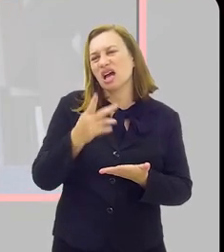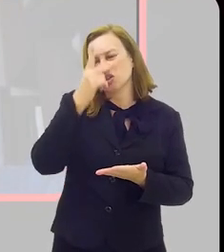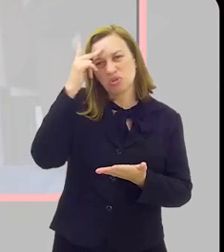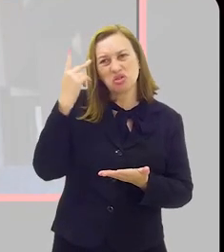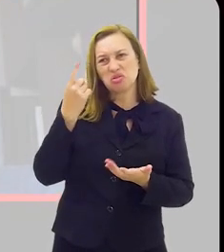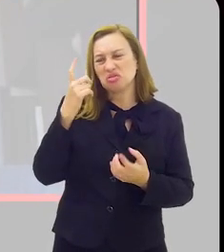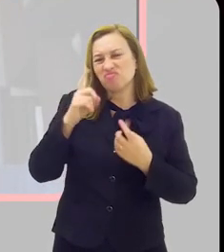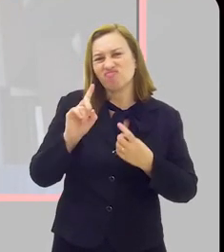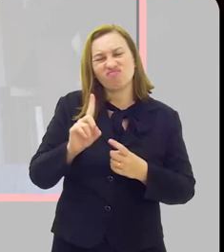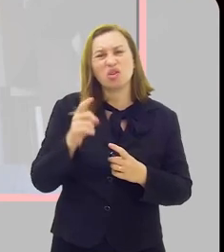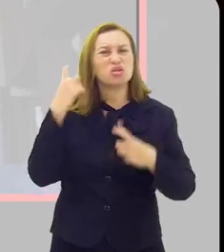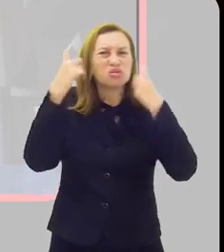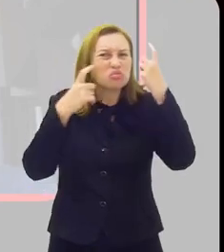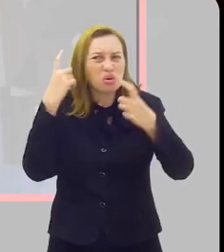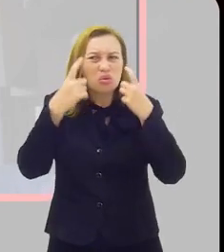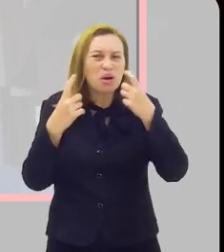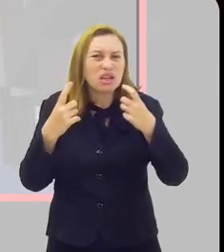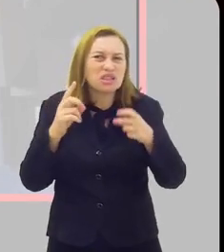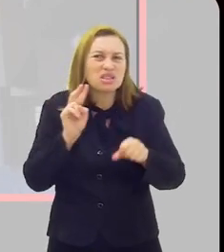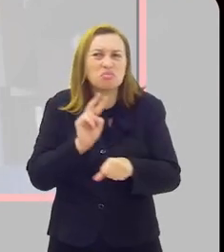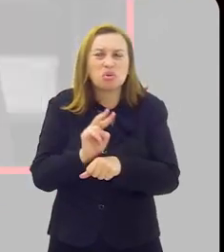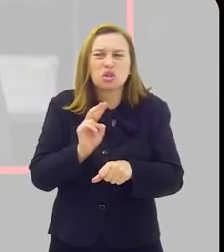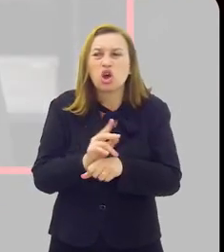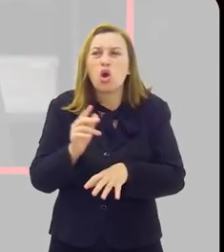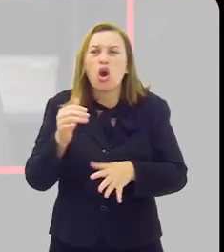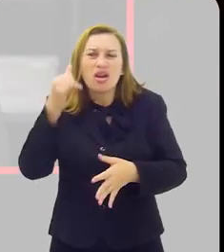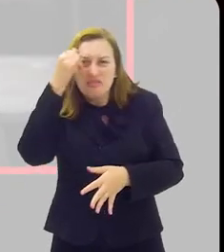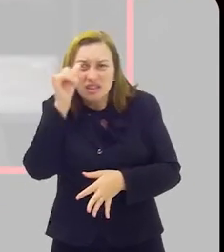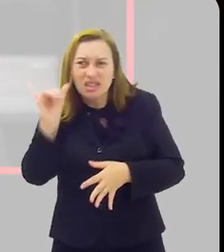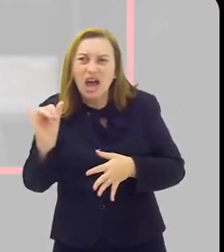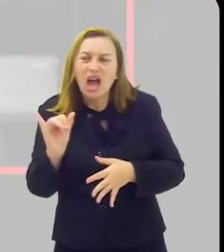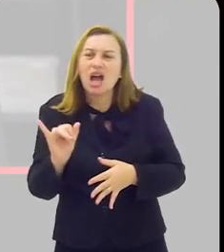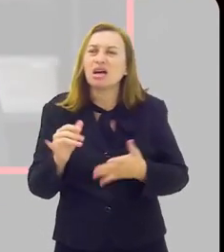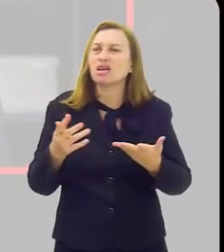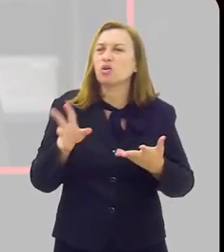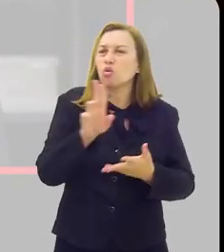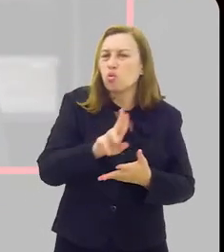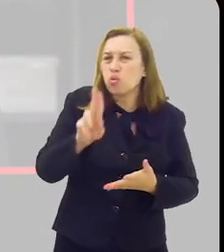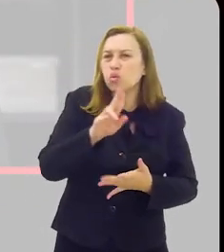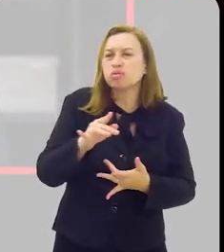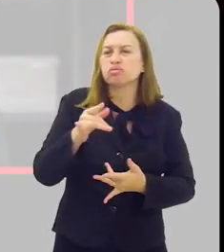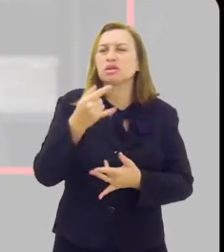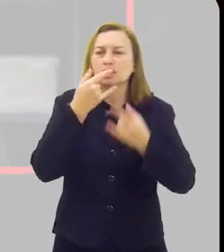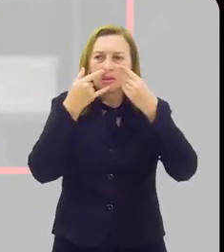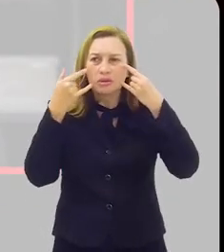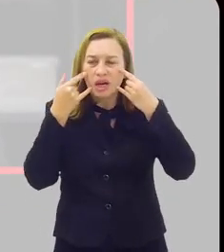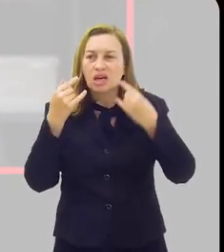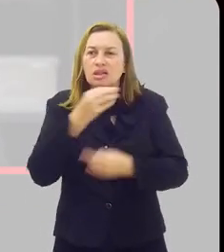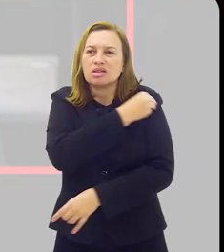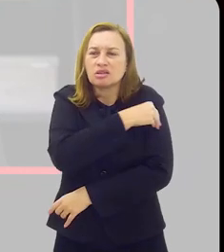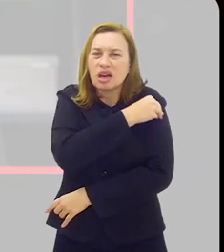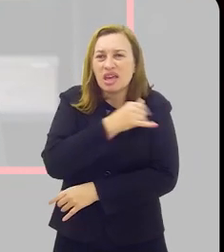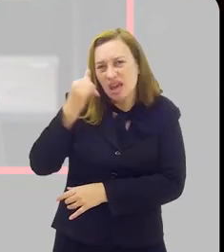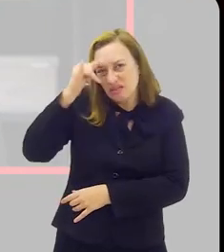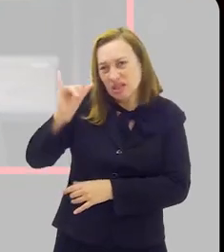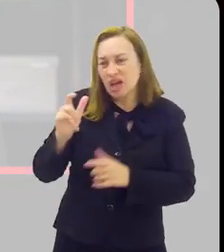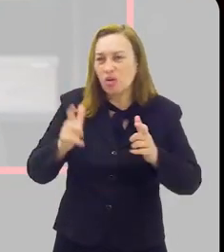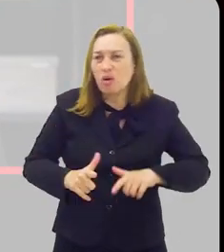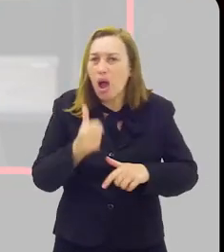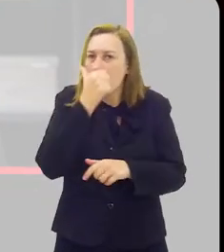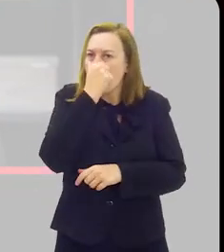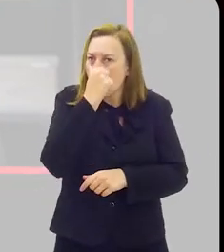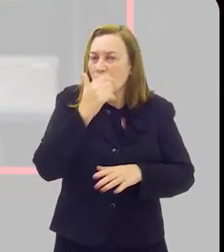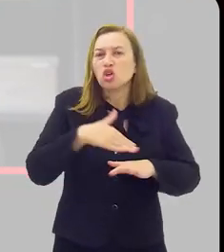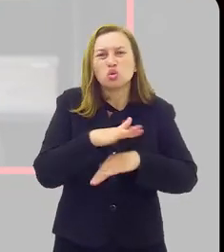mais preocupadas em usar protocolos de prevenção, né? O uso de máscara, o álcool, enfim, e evitar locais cheios. Enfim, todas